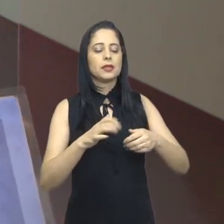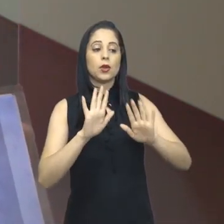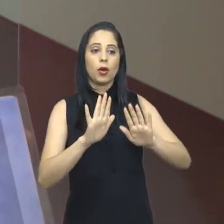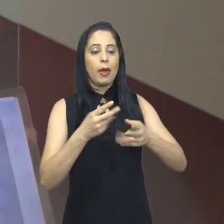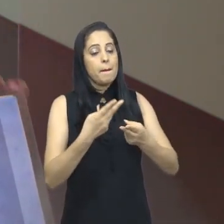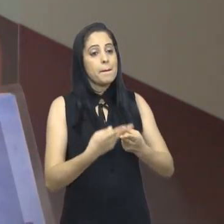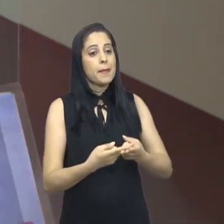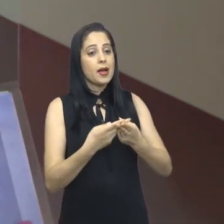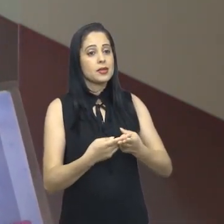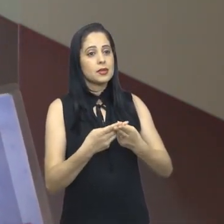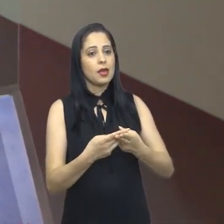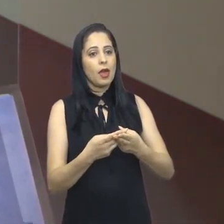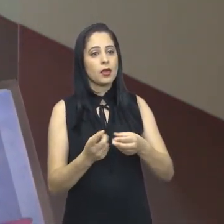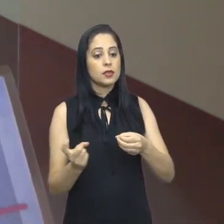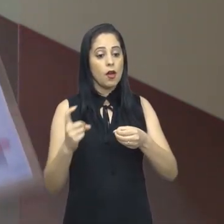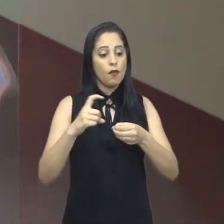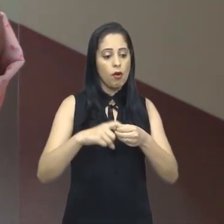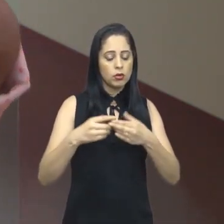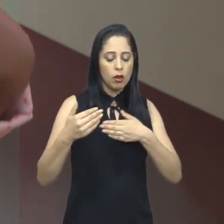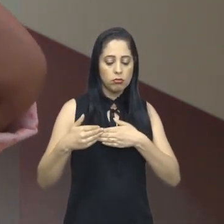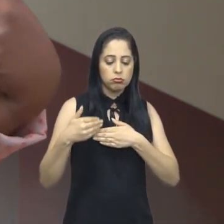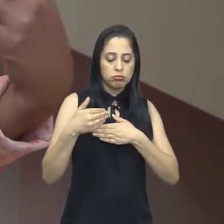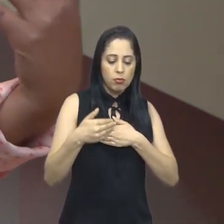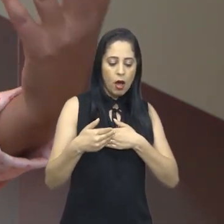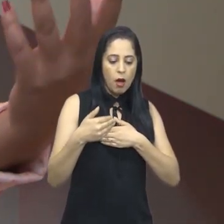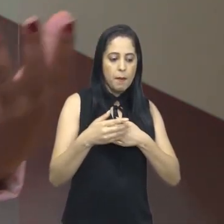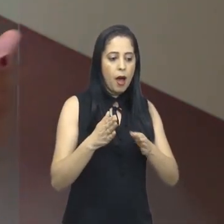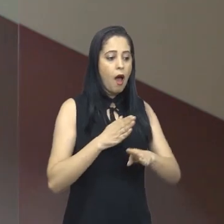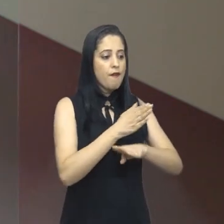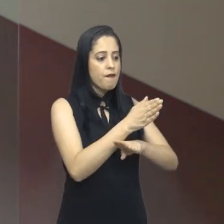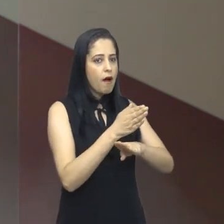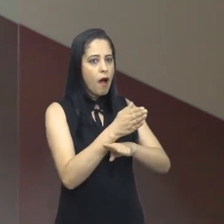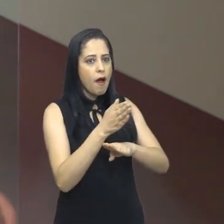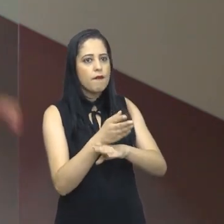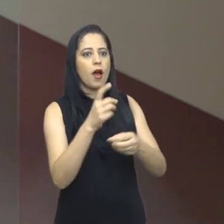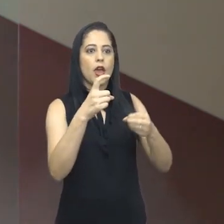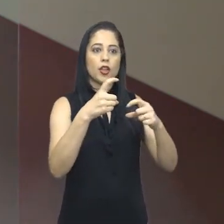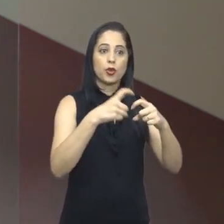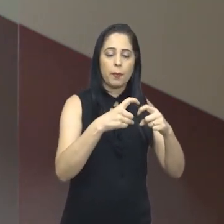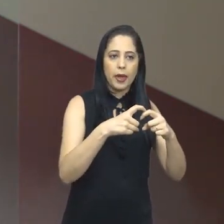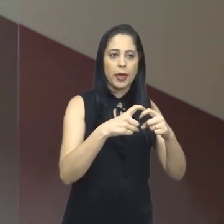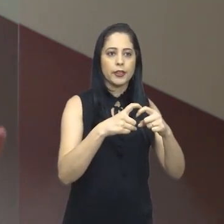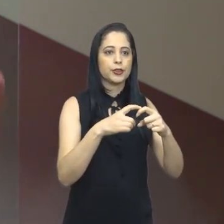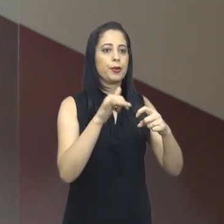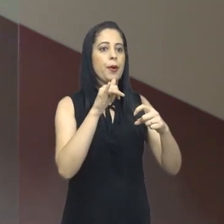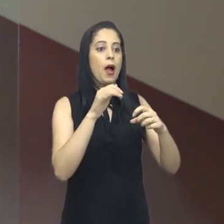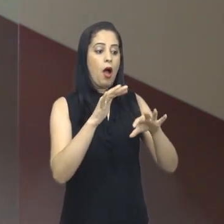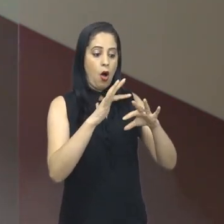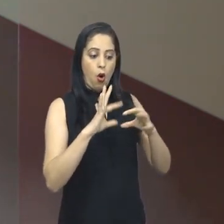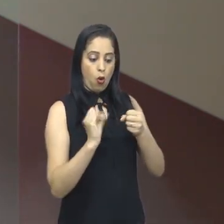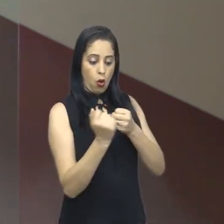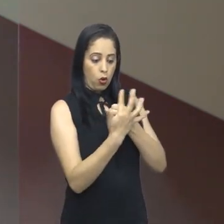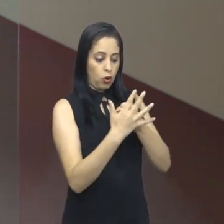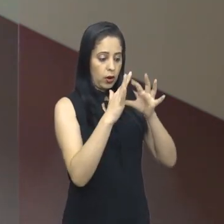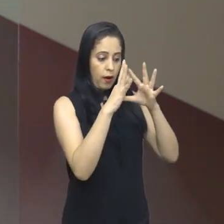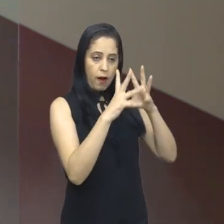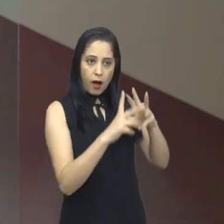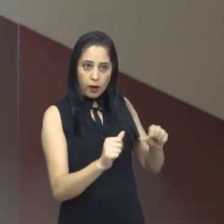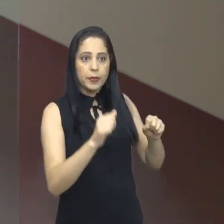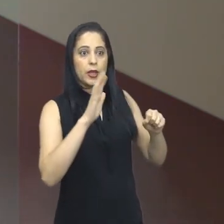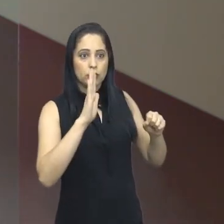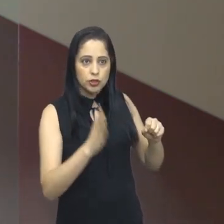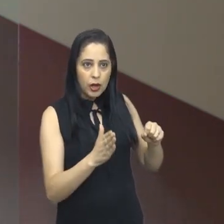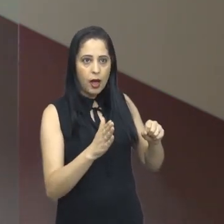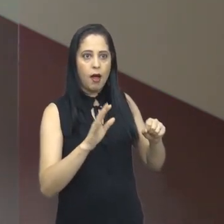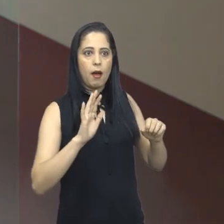tranquilidade, né? Voltar com calma, buscar esse conjunto de especialistas, fazer tudo com calma, já passou a doença, já passou,